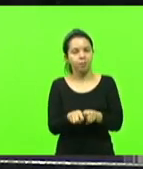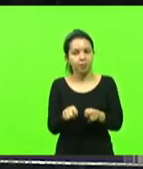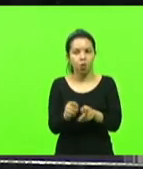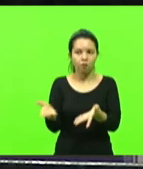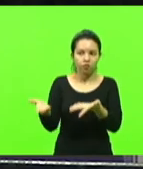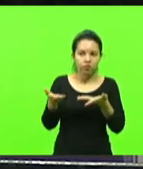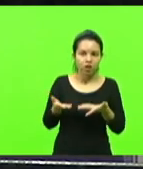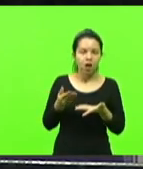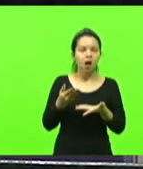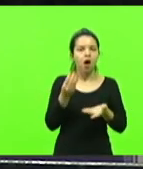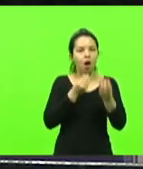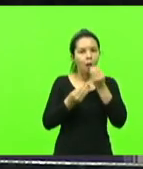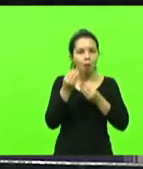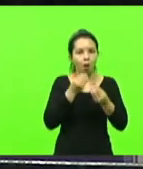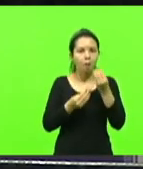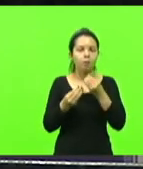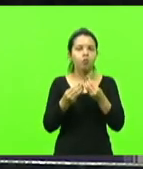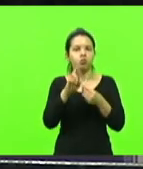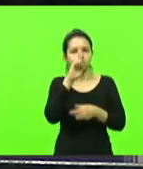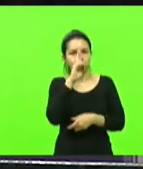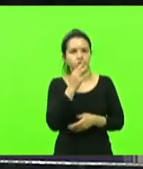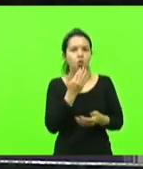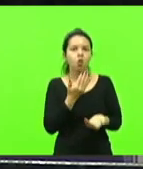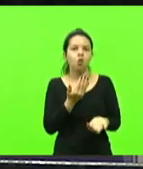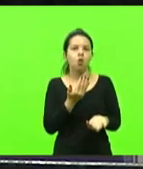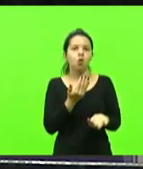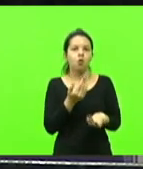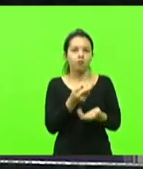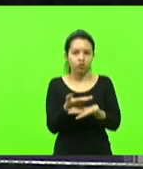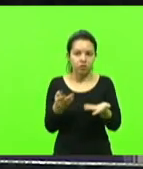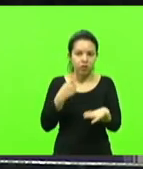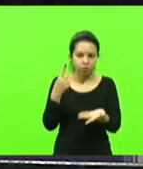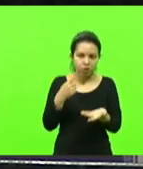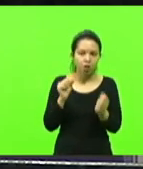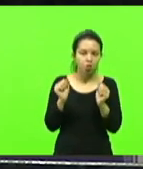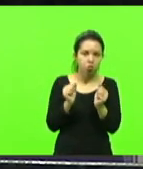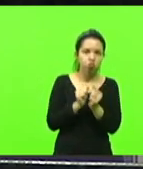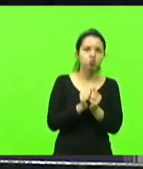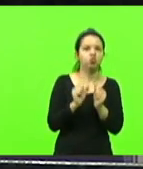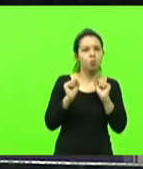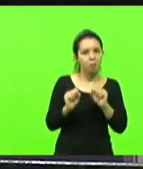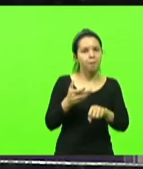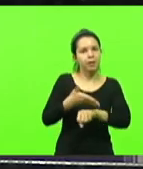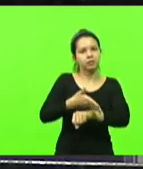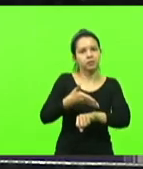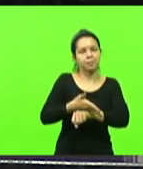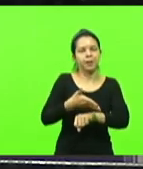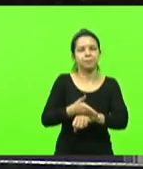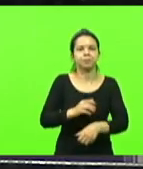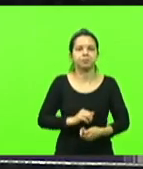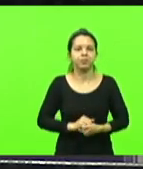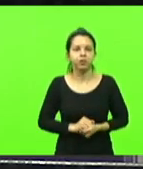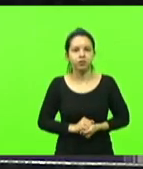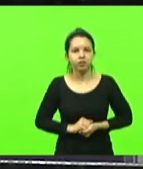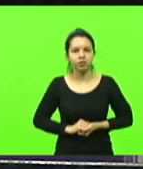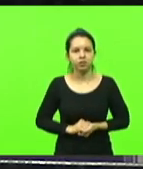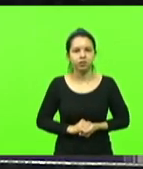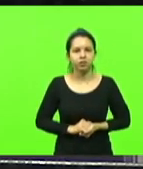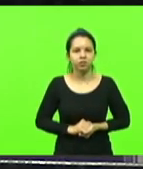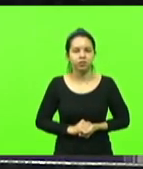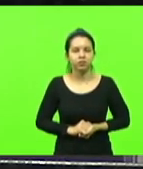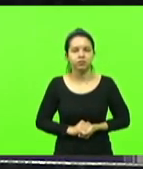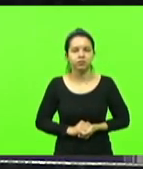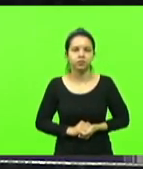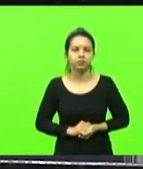oferecendo ali para ela, os deputados que estiverem por aqui possam fazer a honra de participar do almoço. Esta